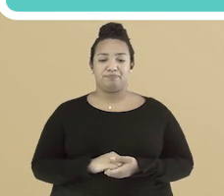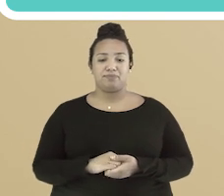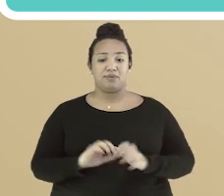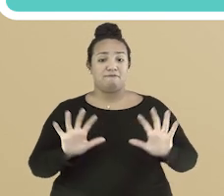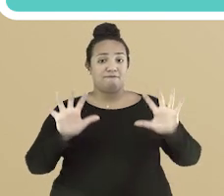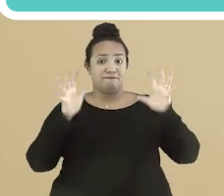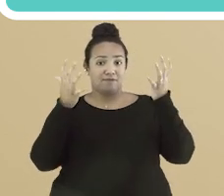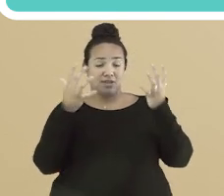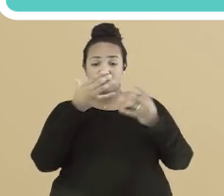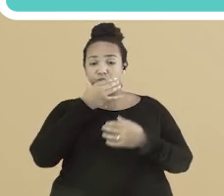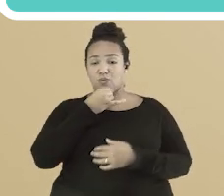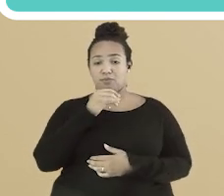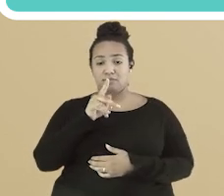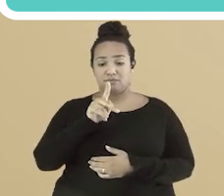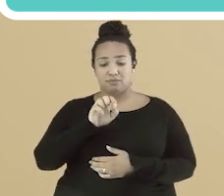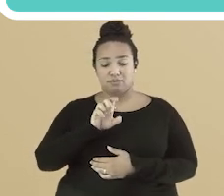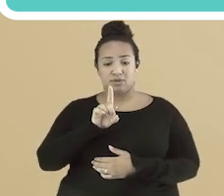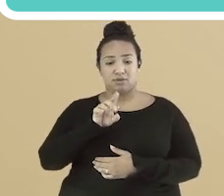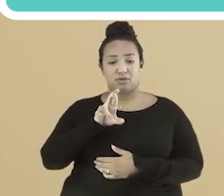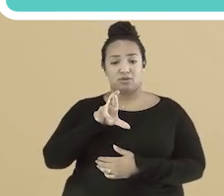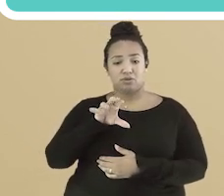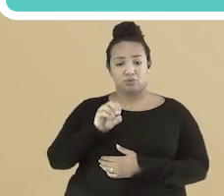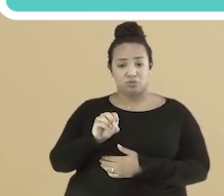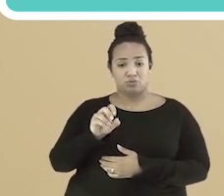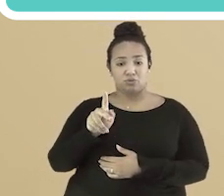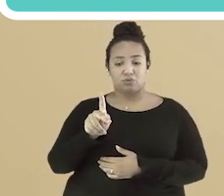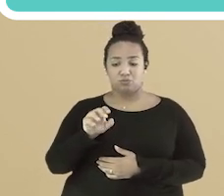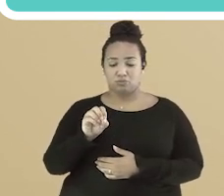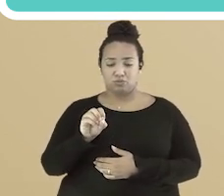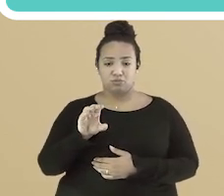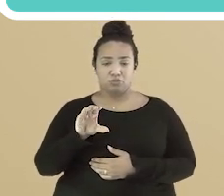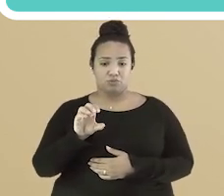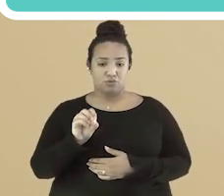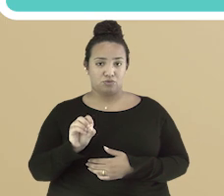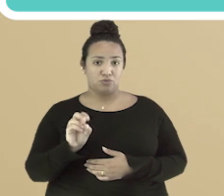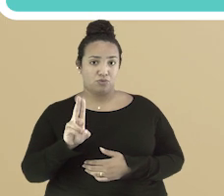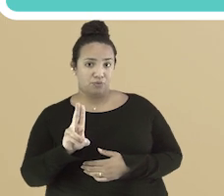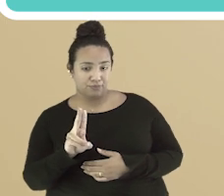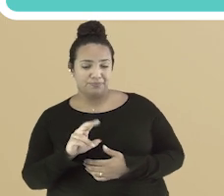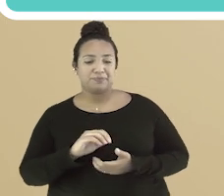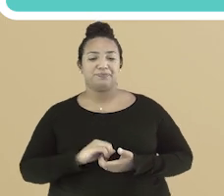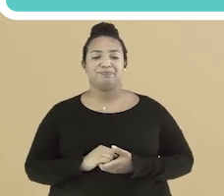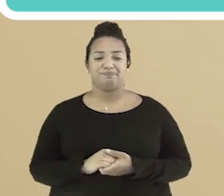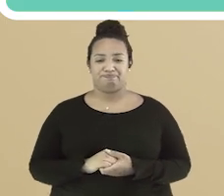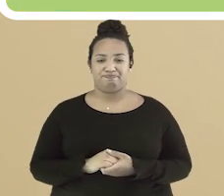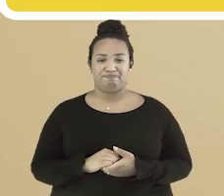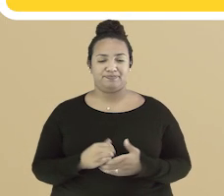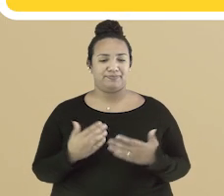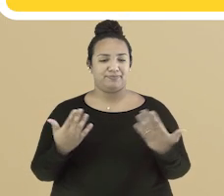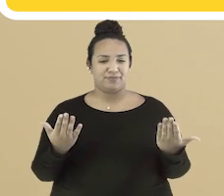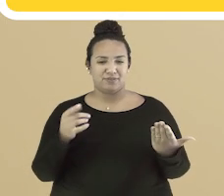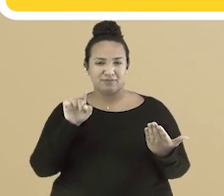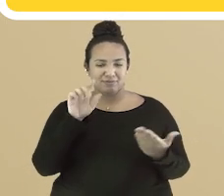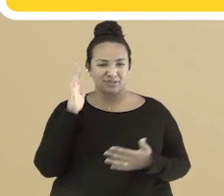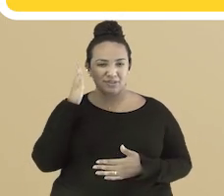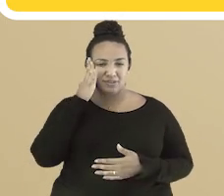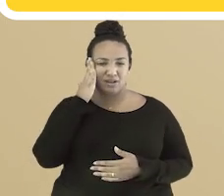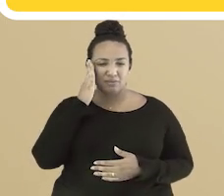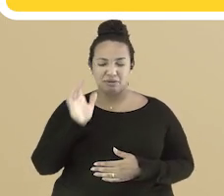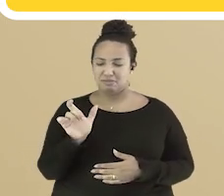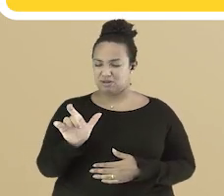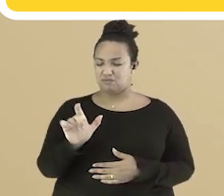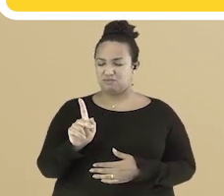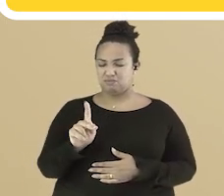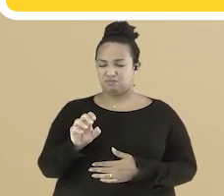Tomei uma água de coco na praia e depois pedi para pocar o coco. E aí, você